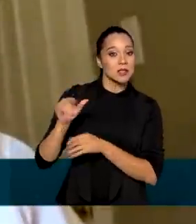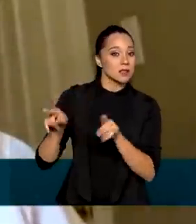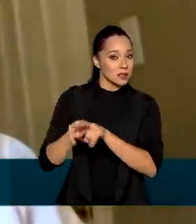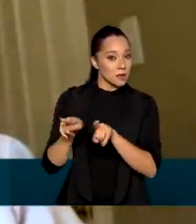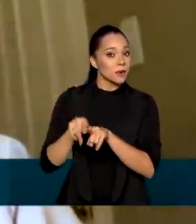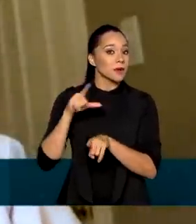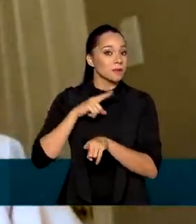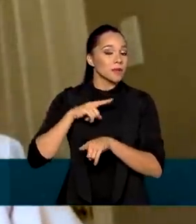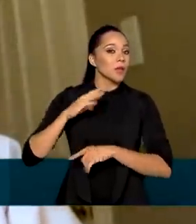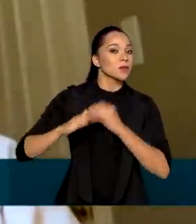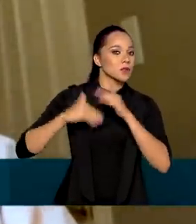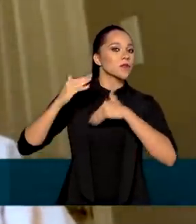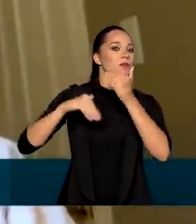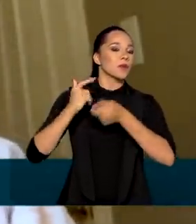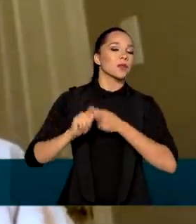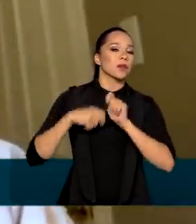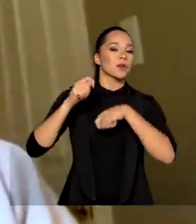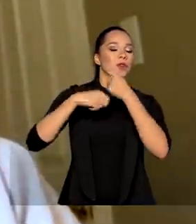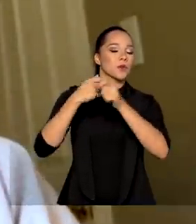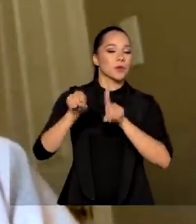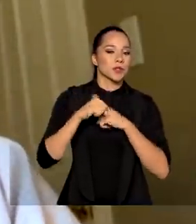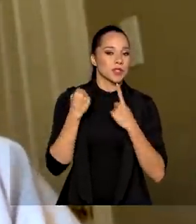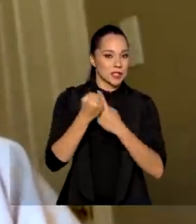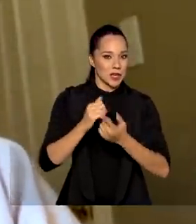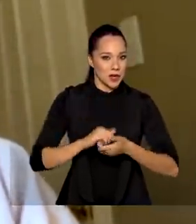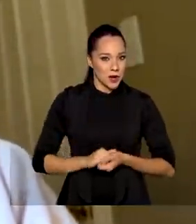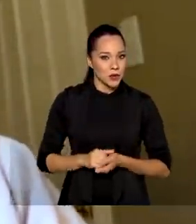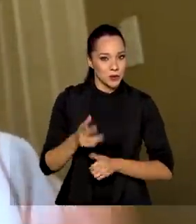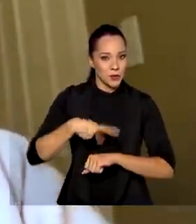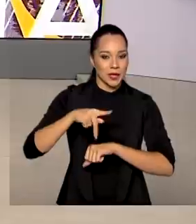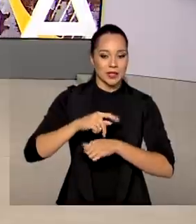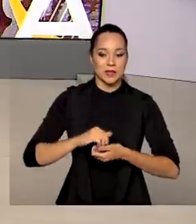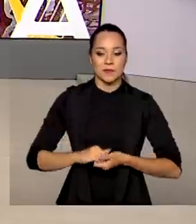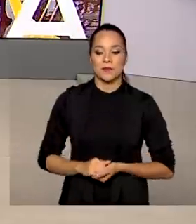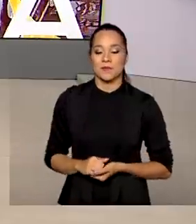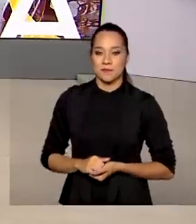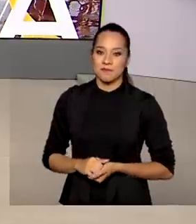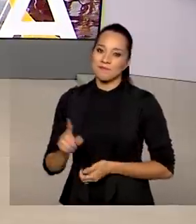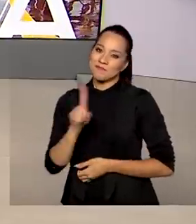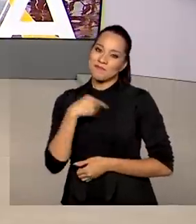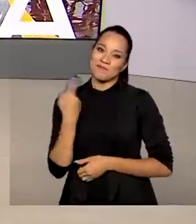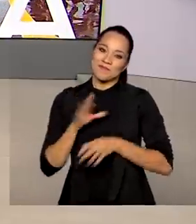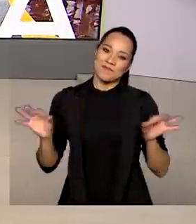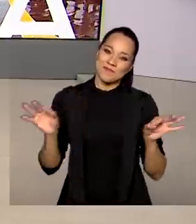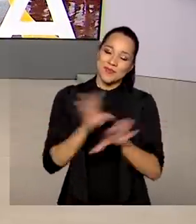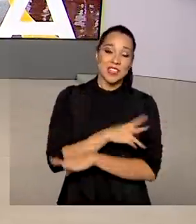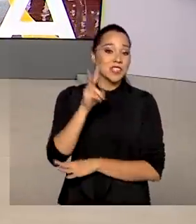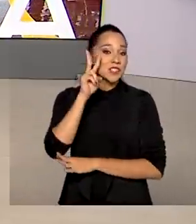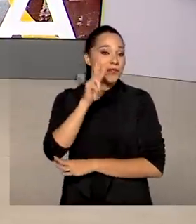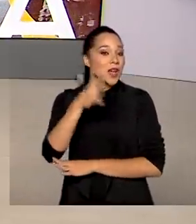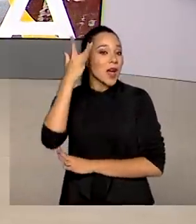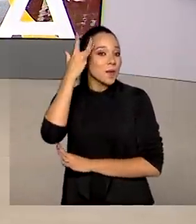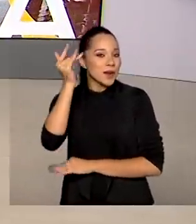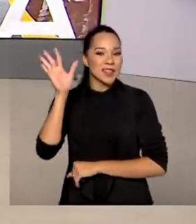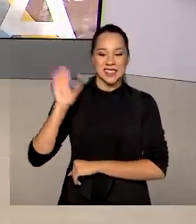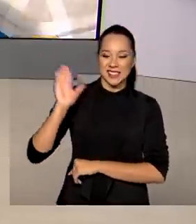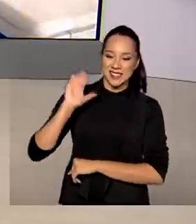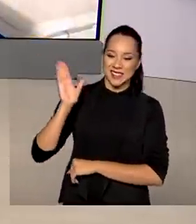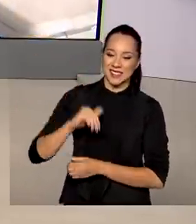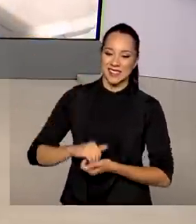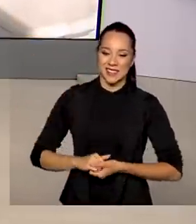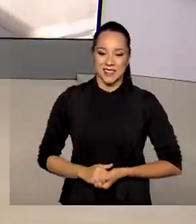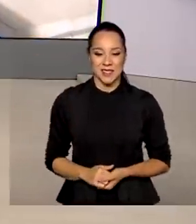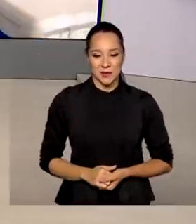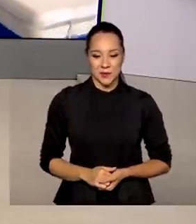traz o desenvolvimento econômico e social do país. A gente fica por aqui, nos vemos amanhã. Até lá, tchau, tchau.